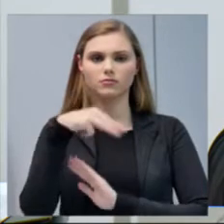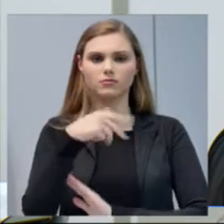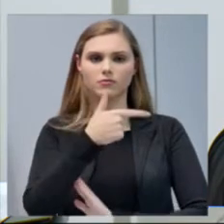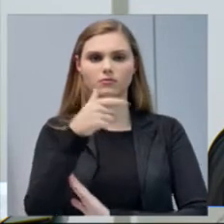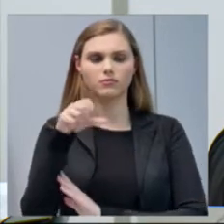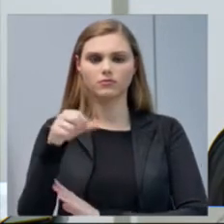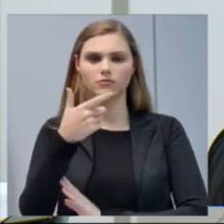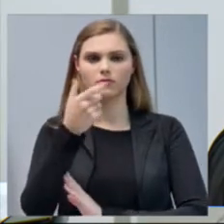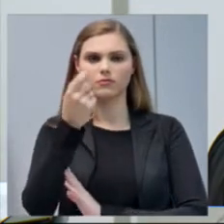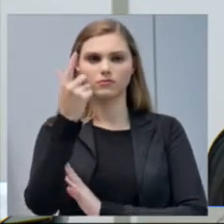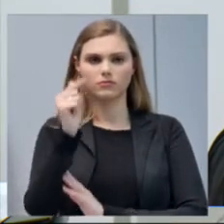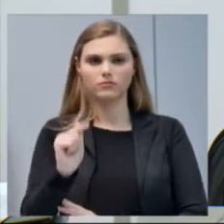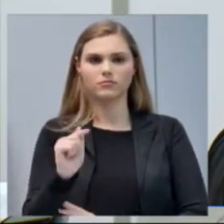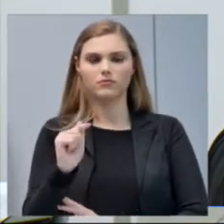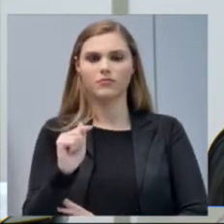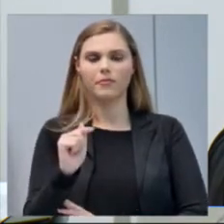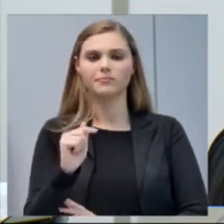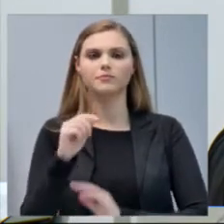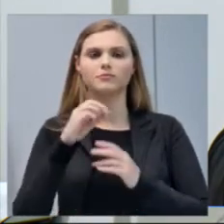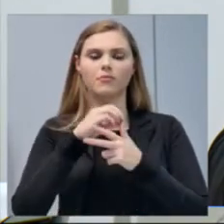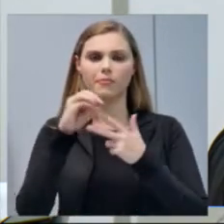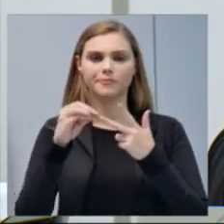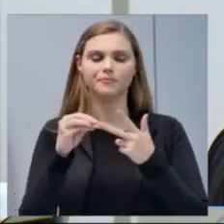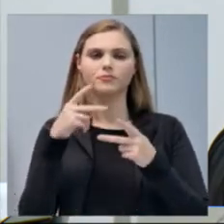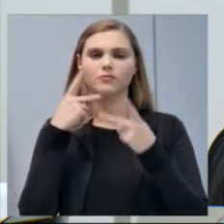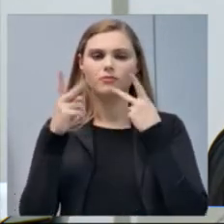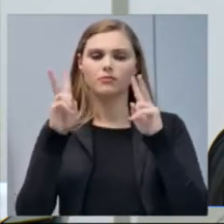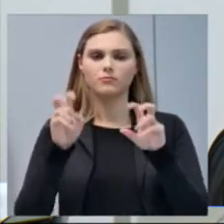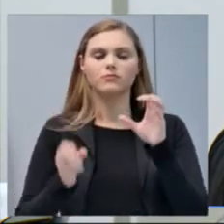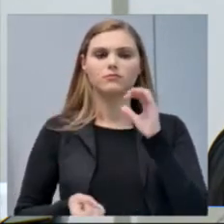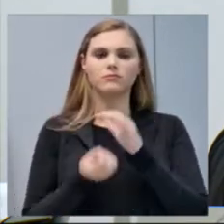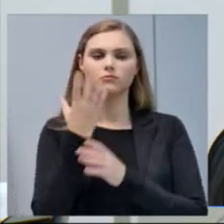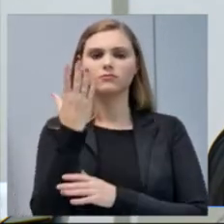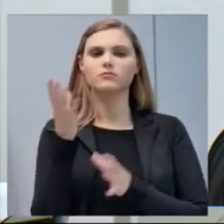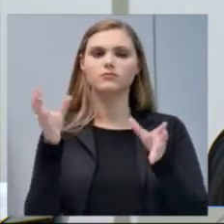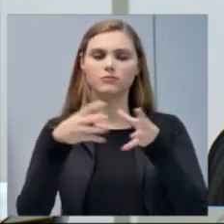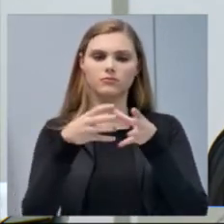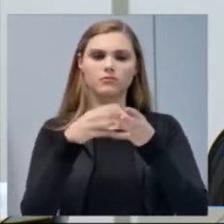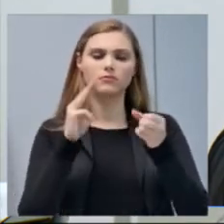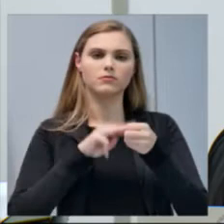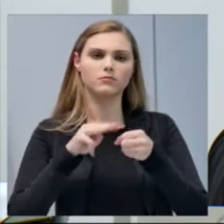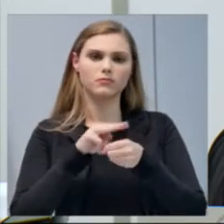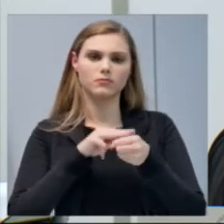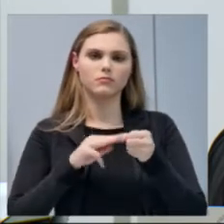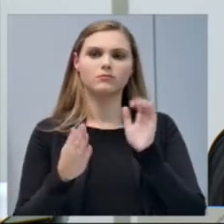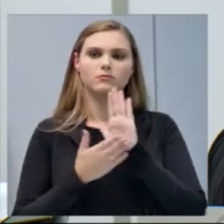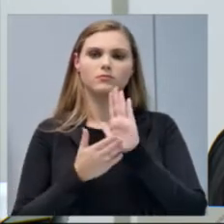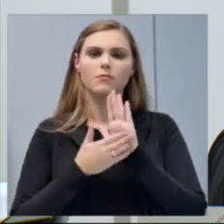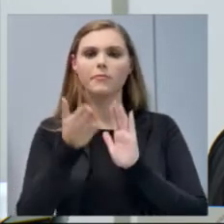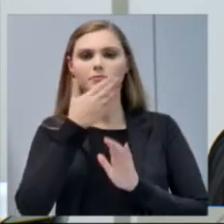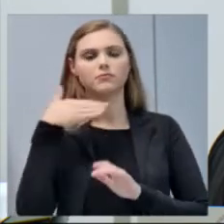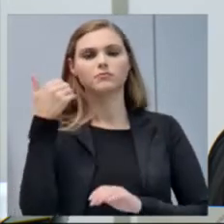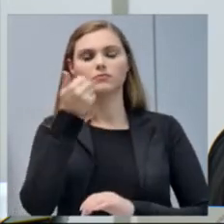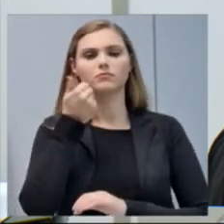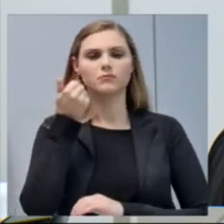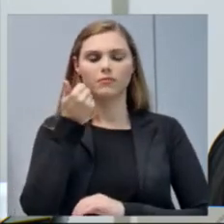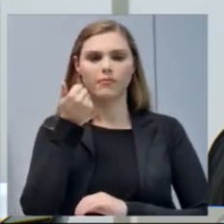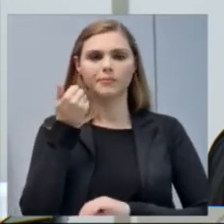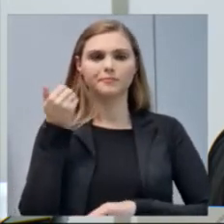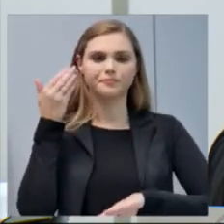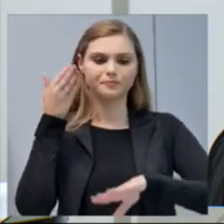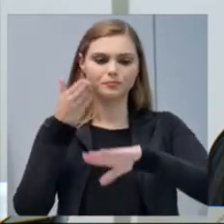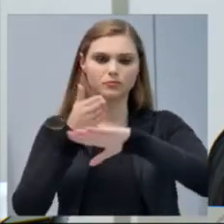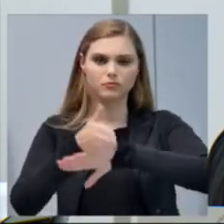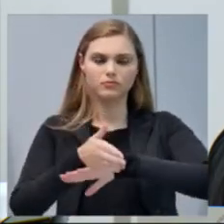2017, do Executivo que dispõe sobre a criação do componente municipal do Programa de Melhoria do Acesso e da